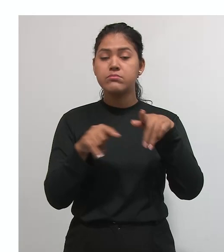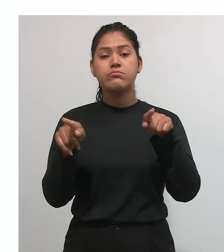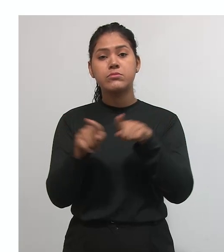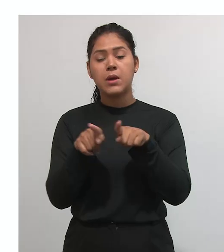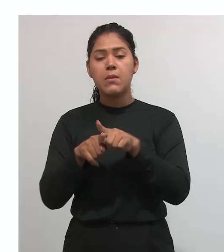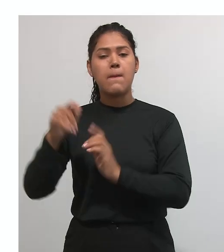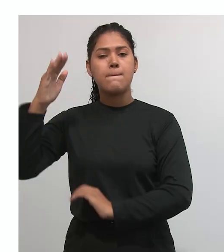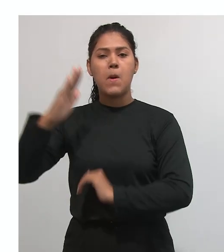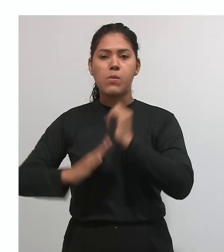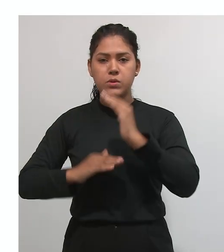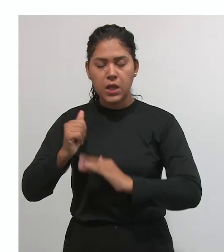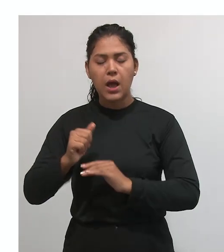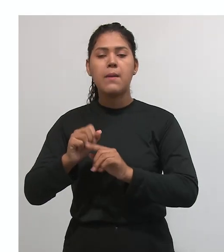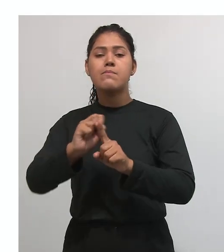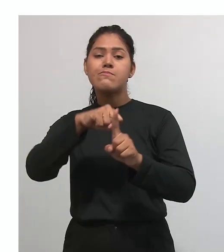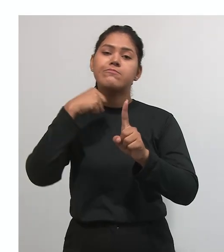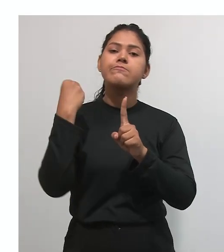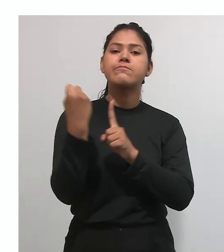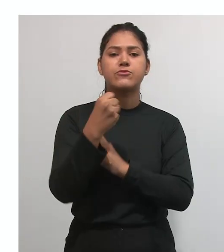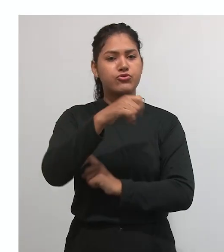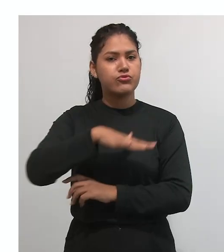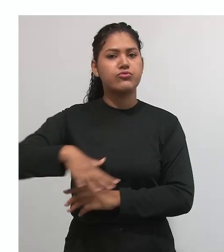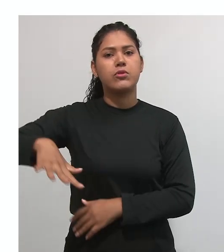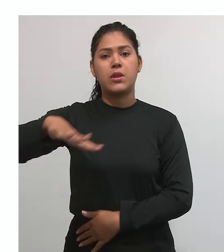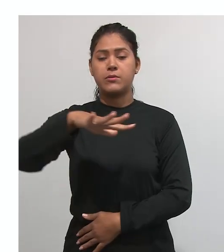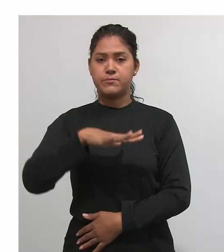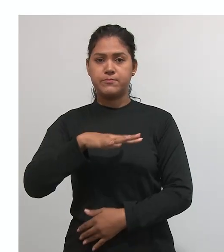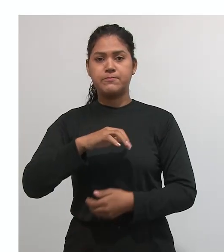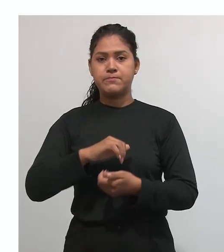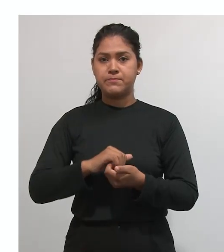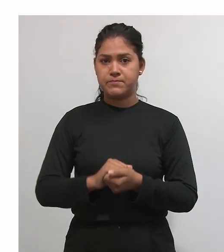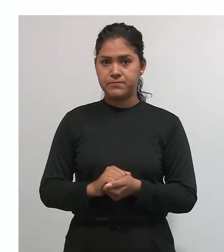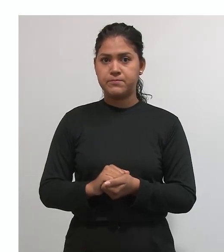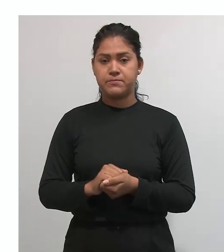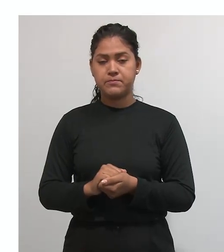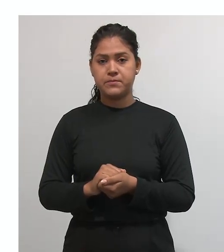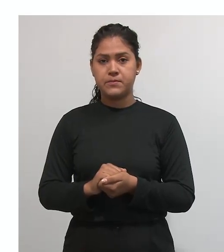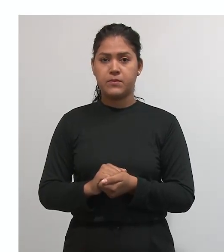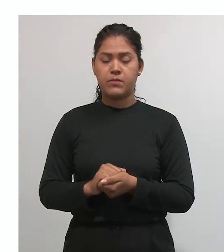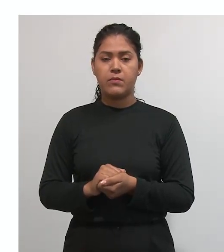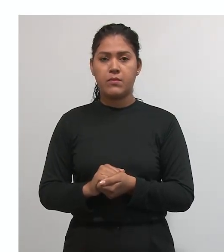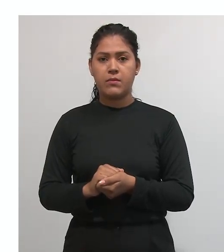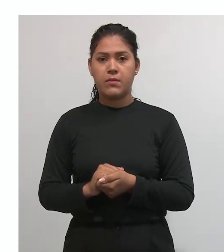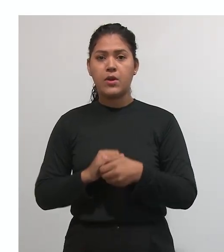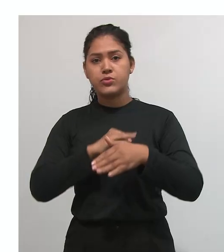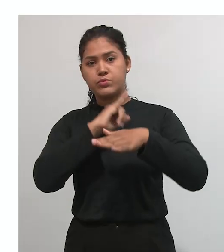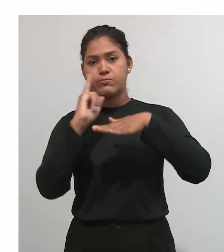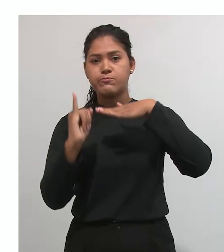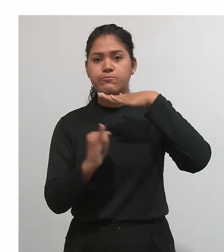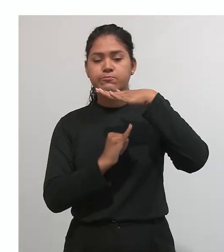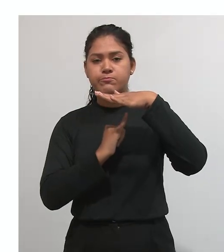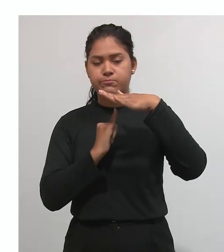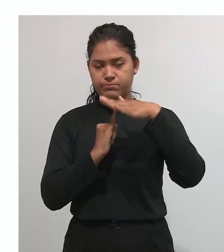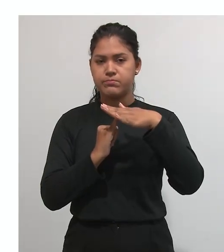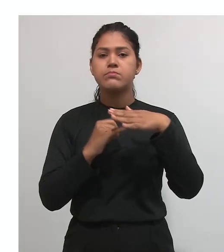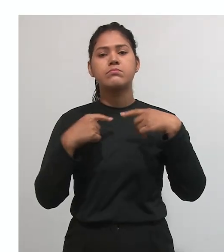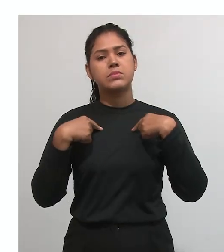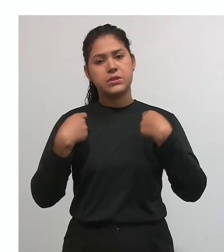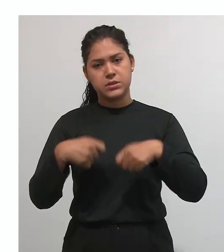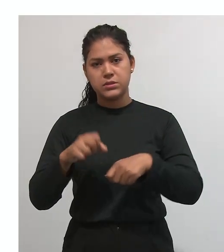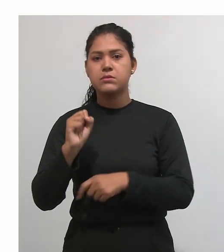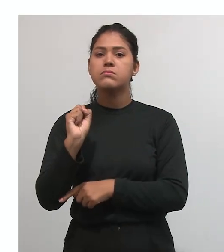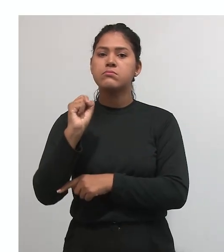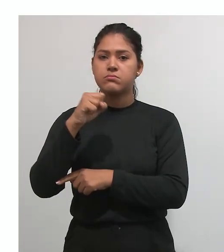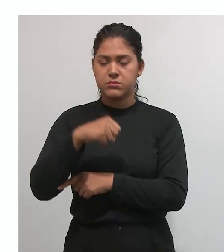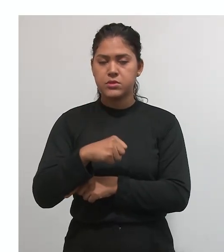e o público em geral. A academia depende fortemente dessas modalidades para garantir a